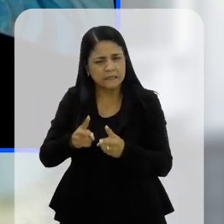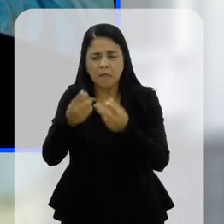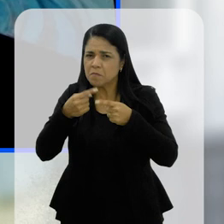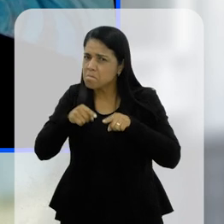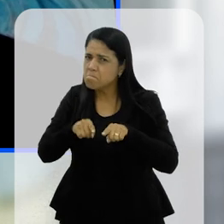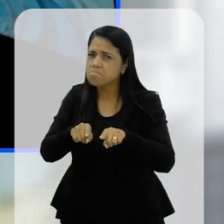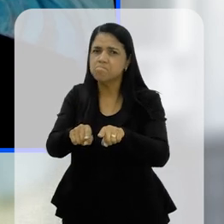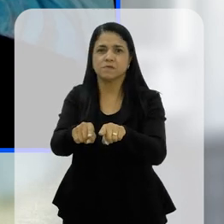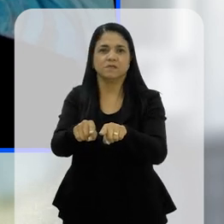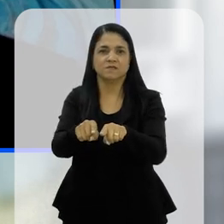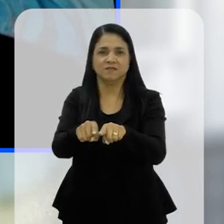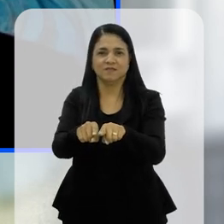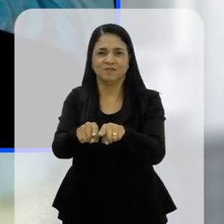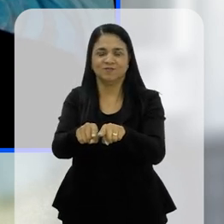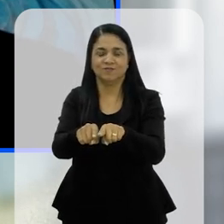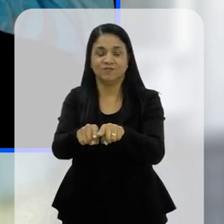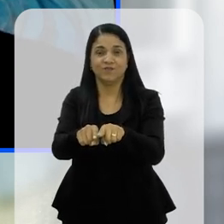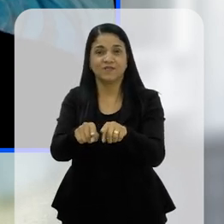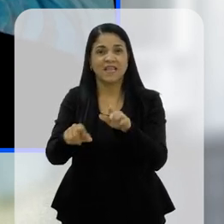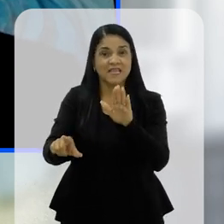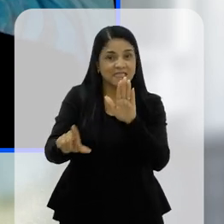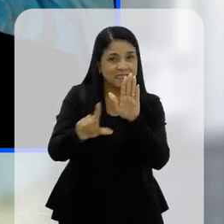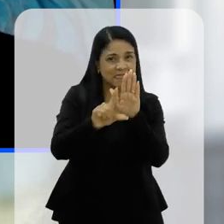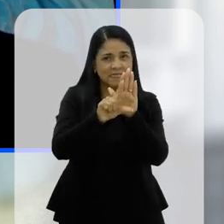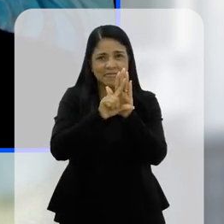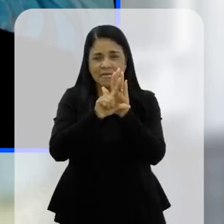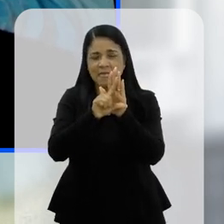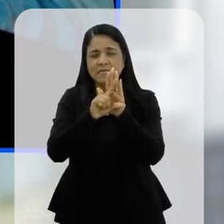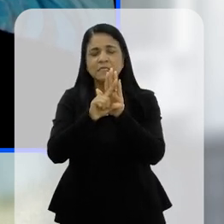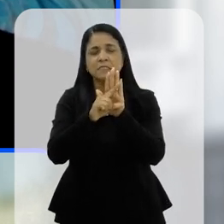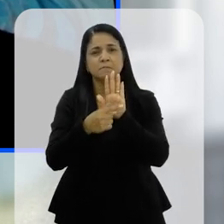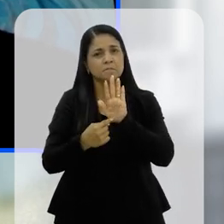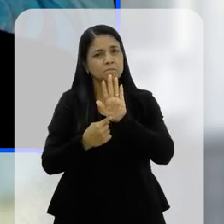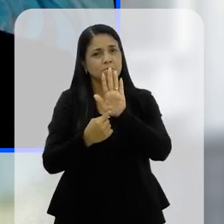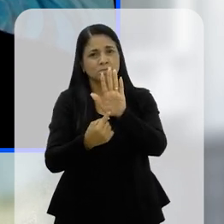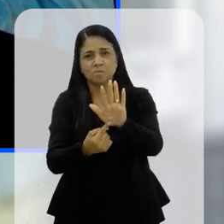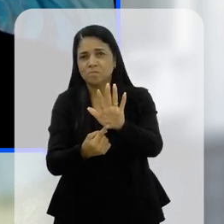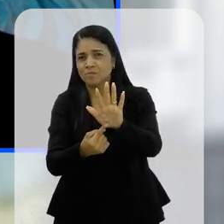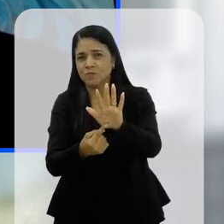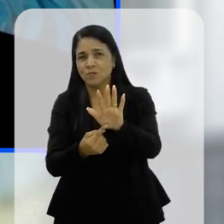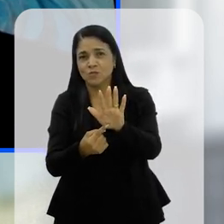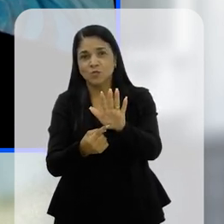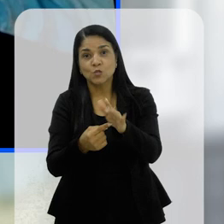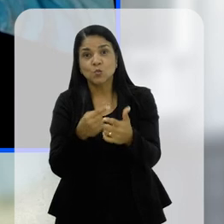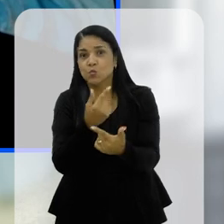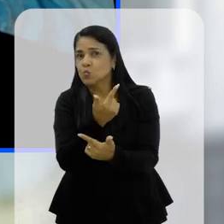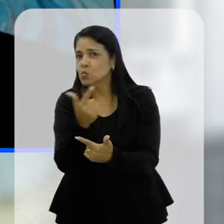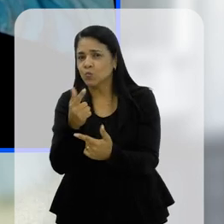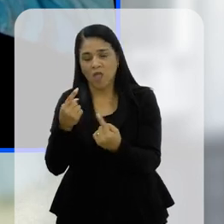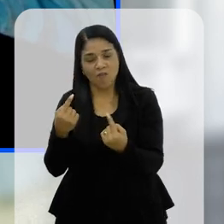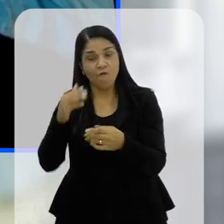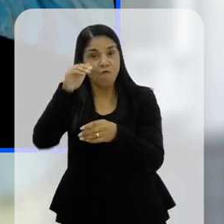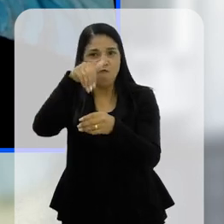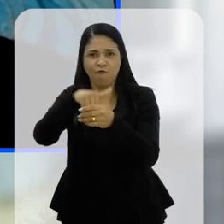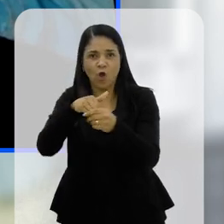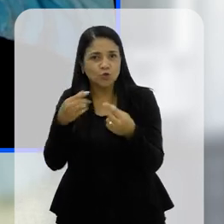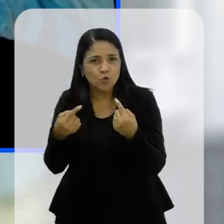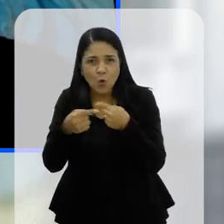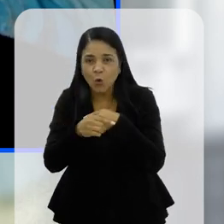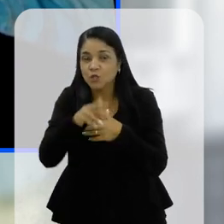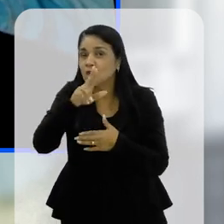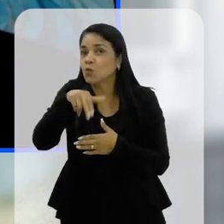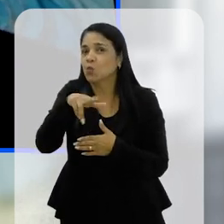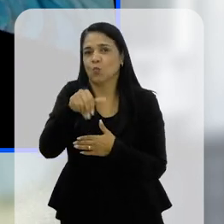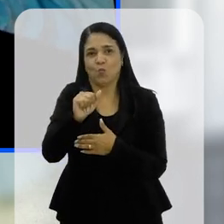nossas parceiras, todas as leis que foram apresentadas aí não tem um voto contra, nunca